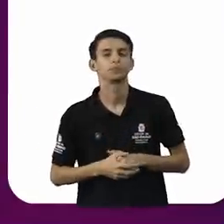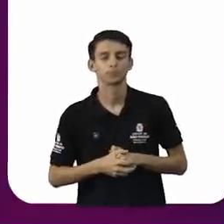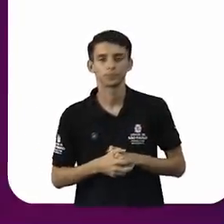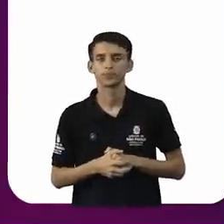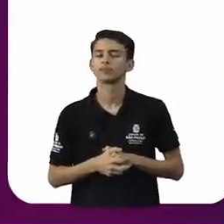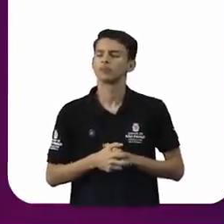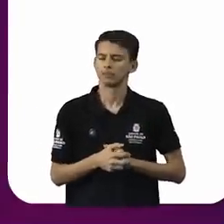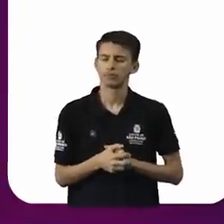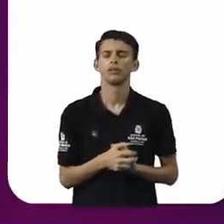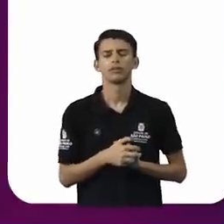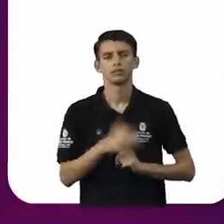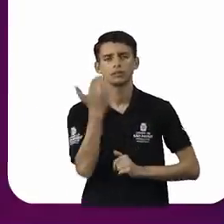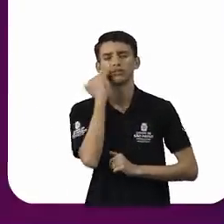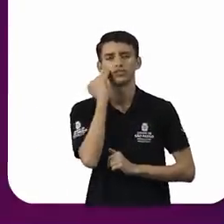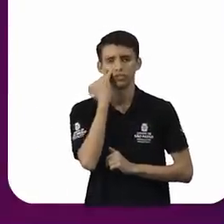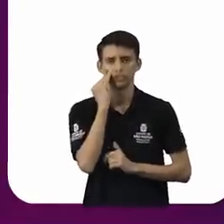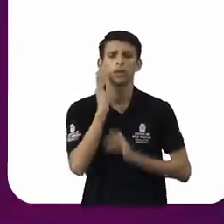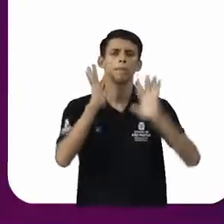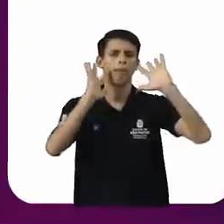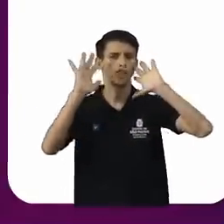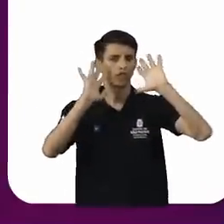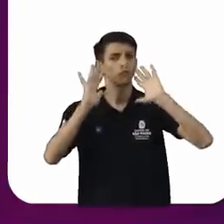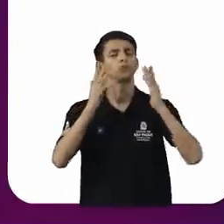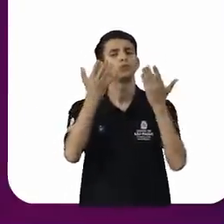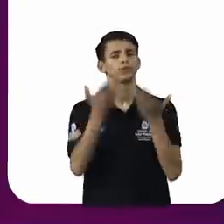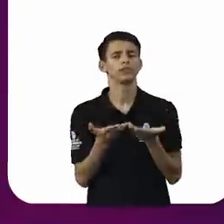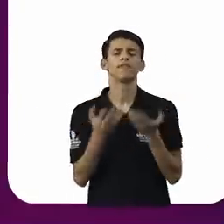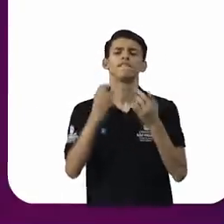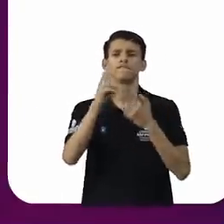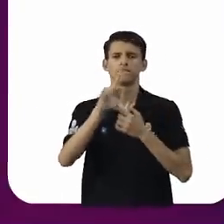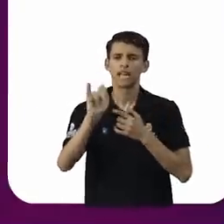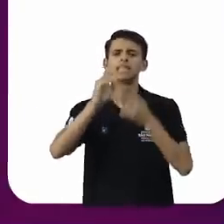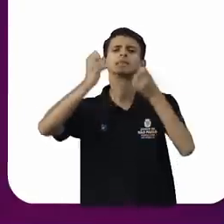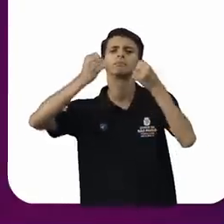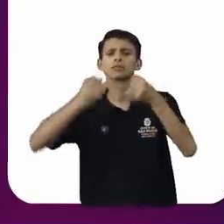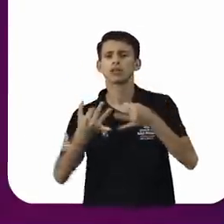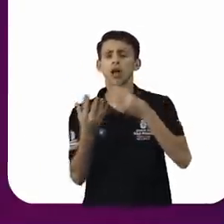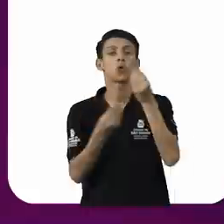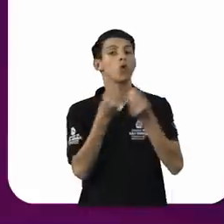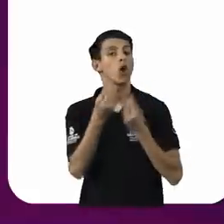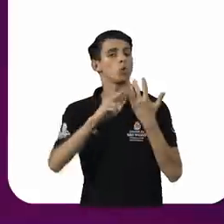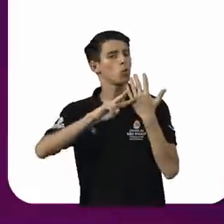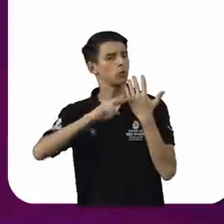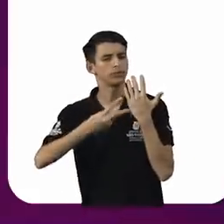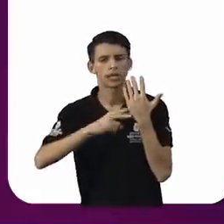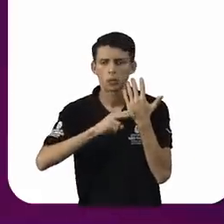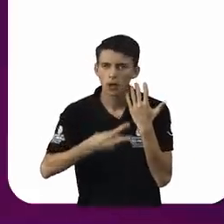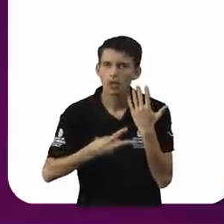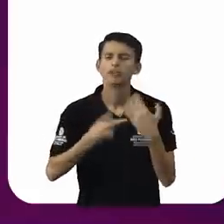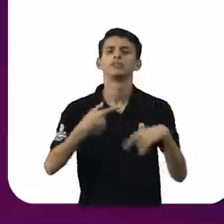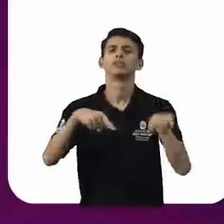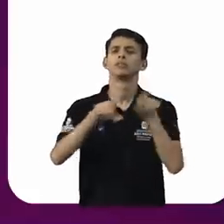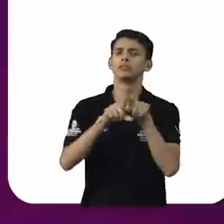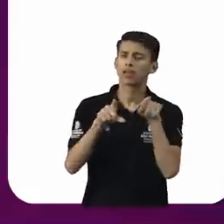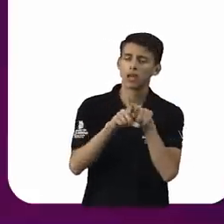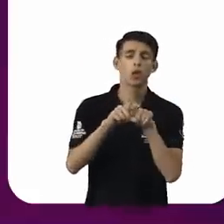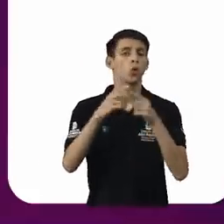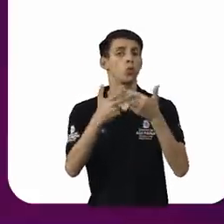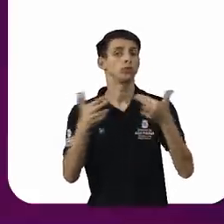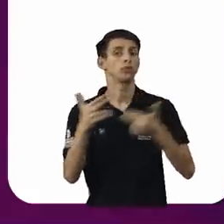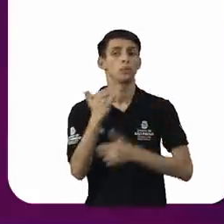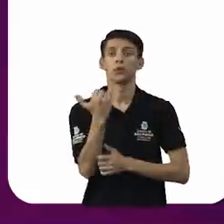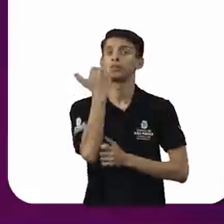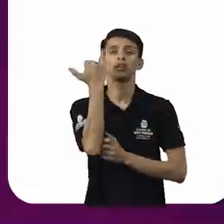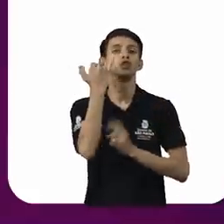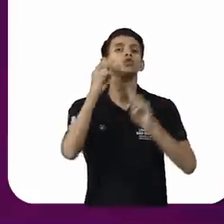que a senhora, daqui a pouquinho, vai falar sobre todas as consequências e os pontos mais importantes sobre